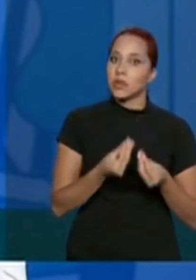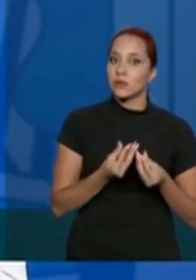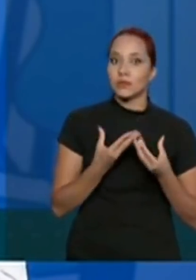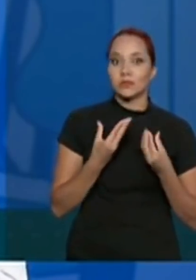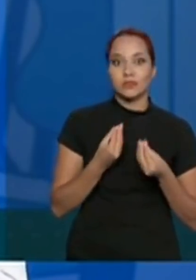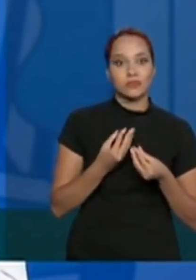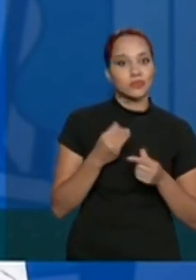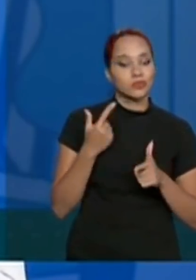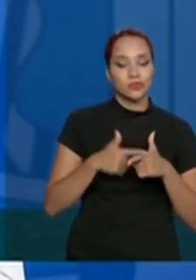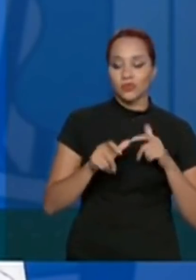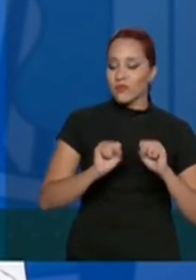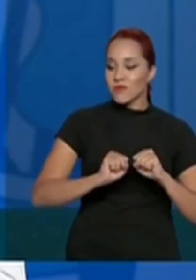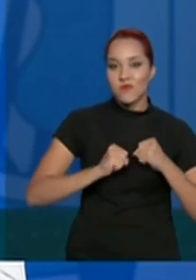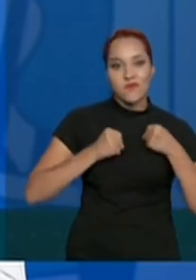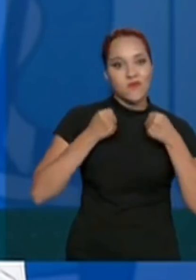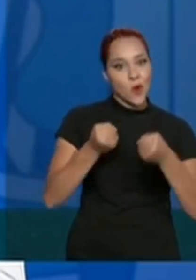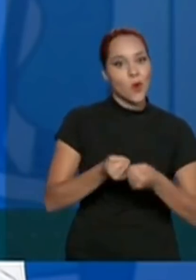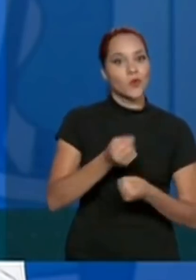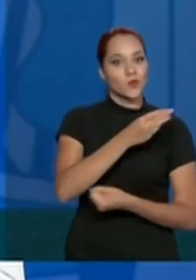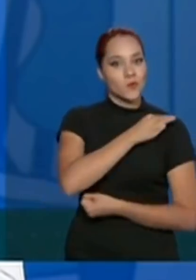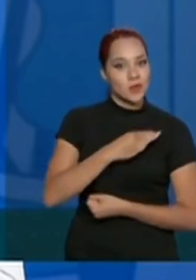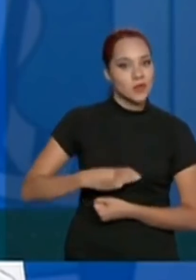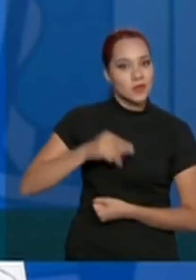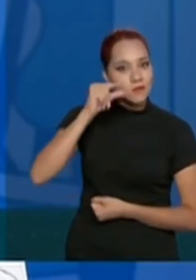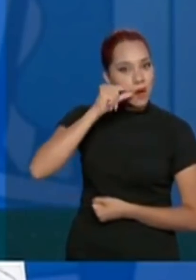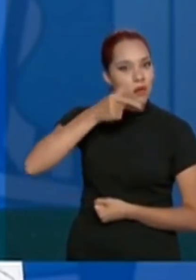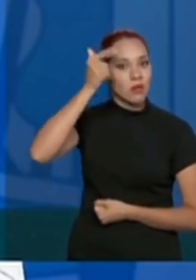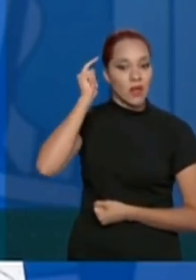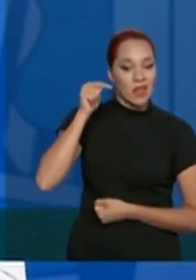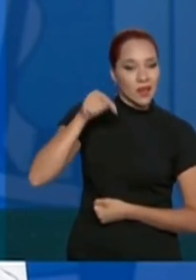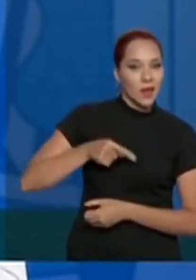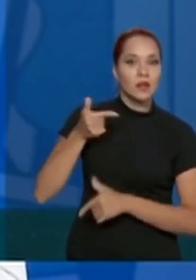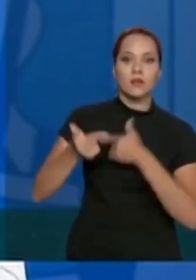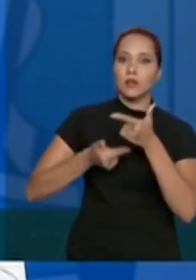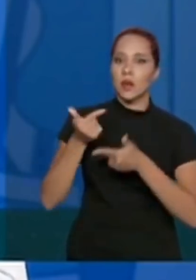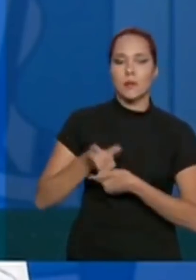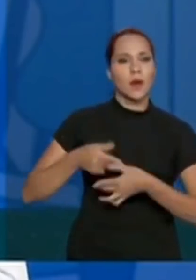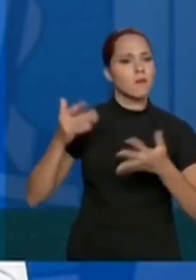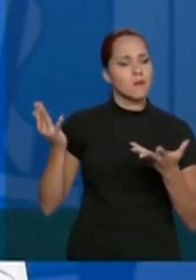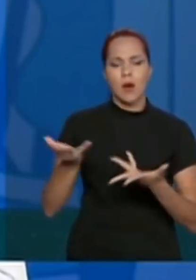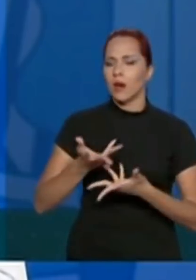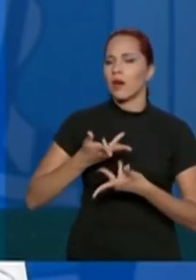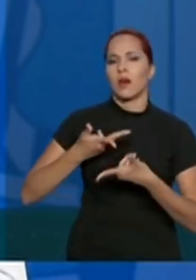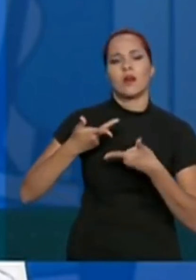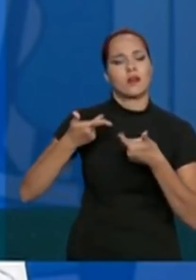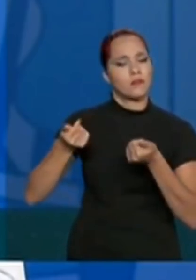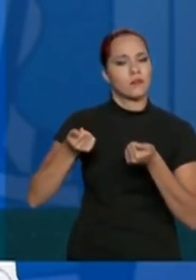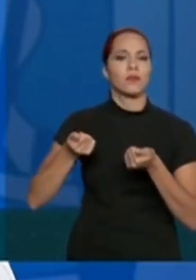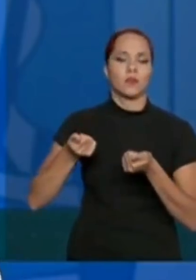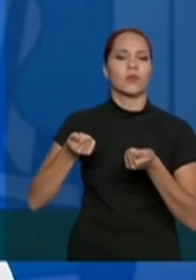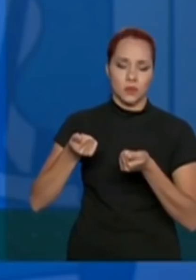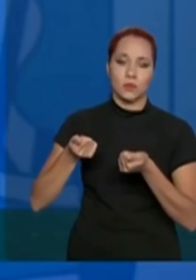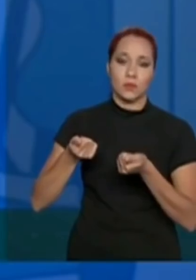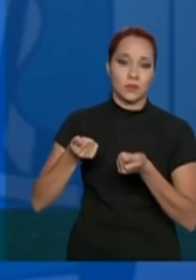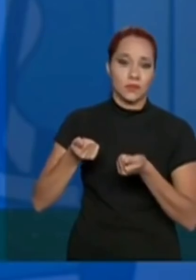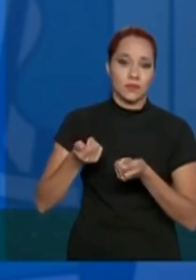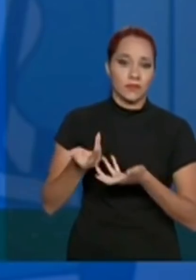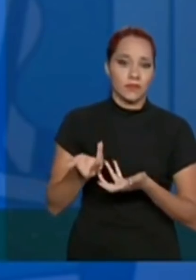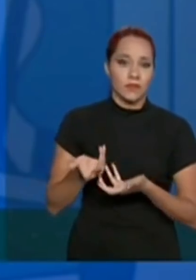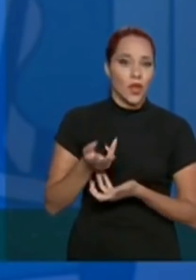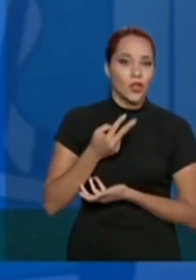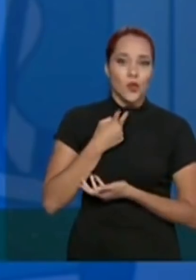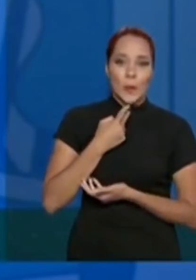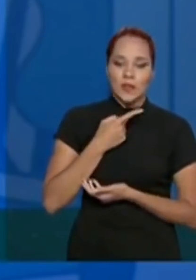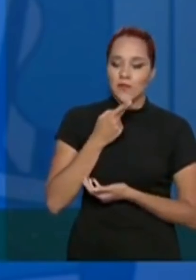do esforço do ministro Paulo Guedes, que está fazendo um trabalho brilhante. Não posso, nem